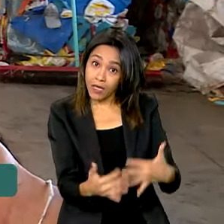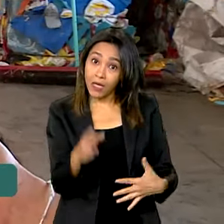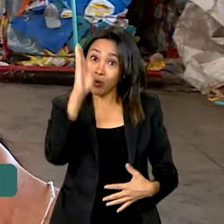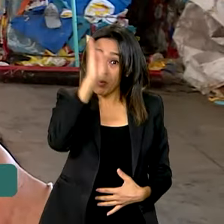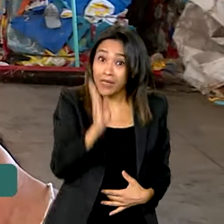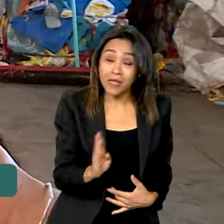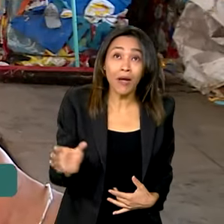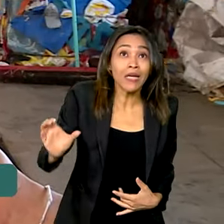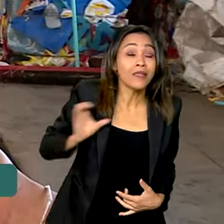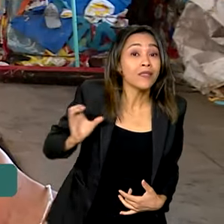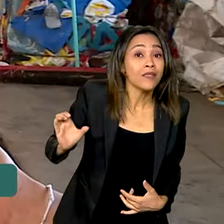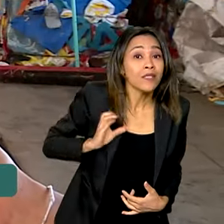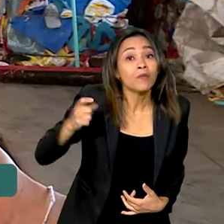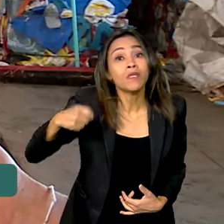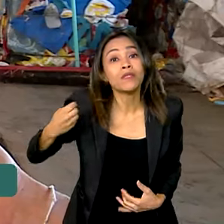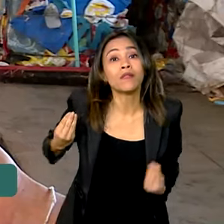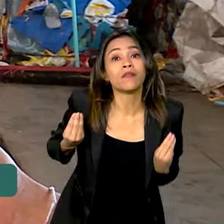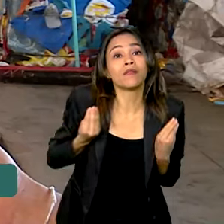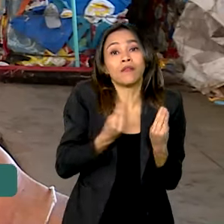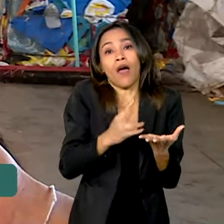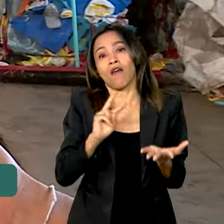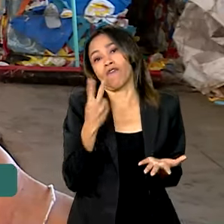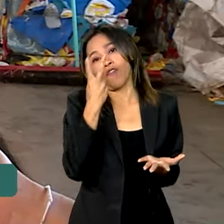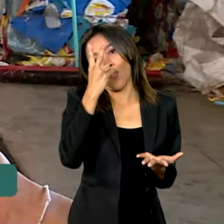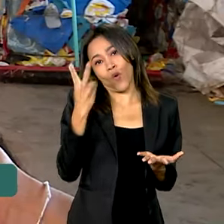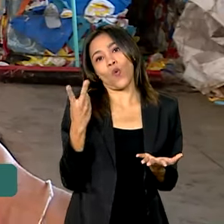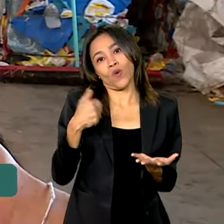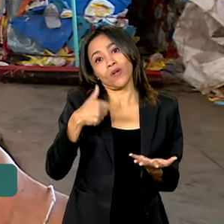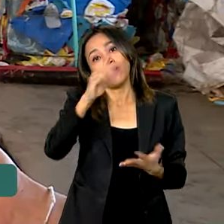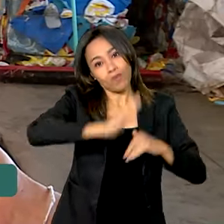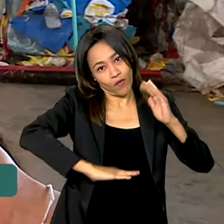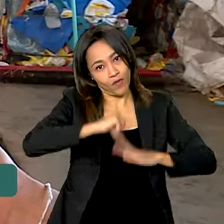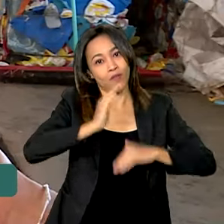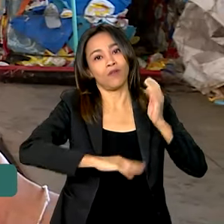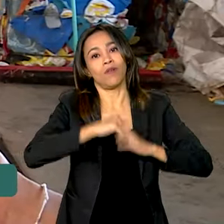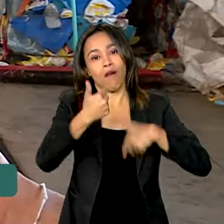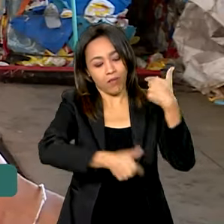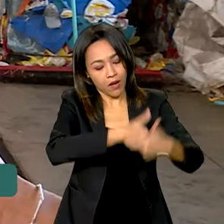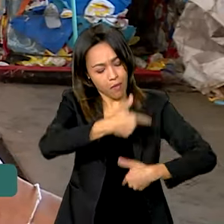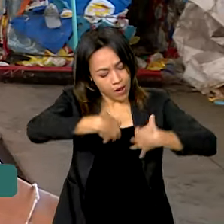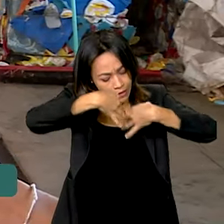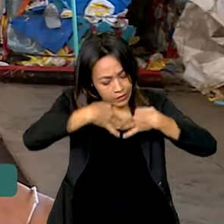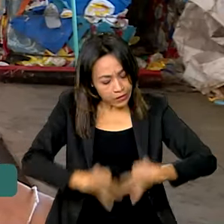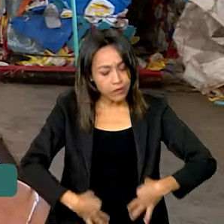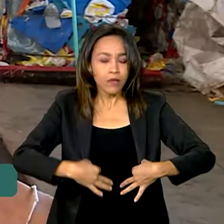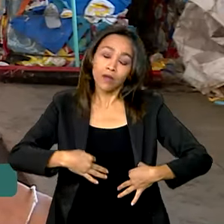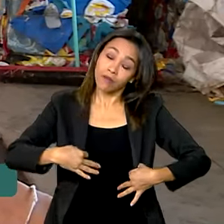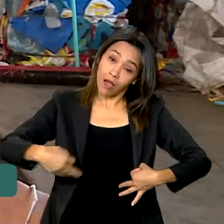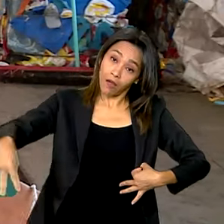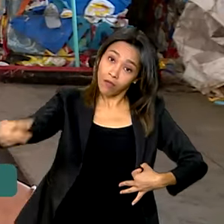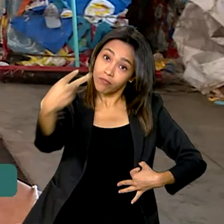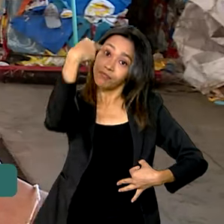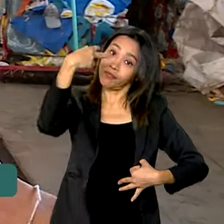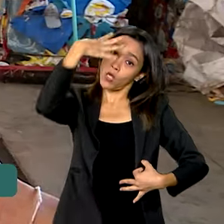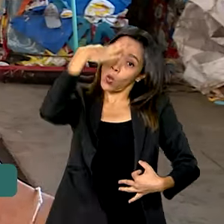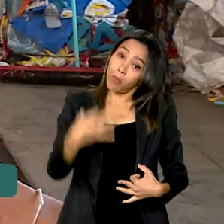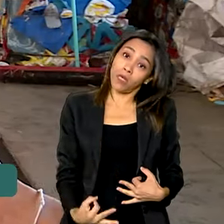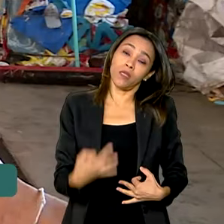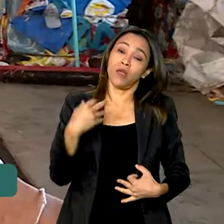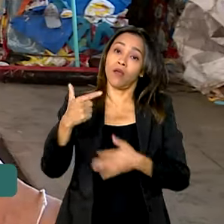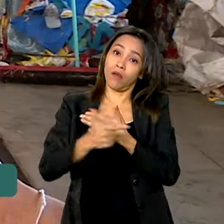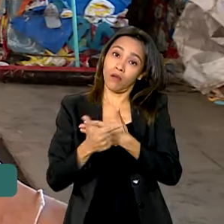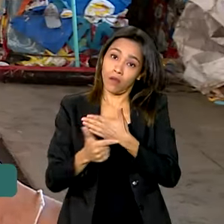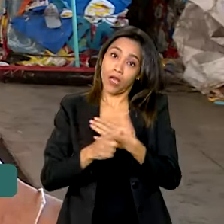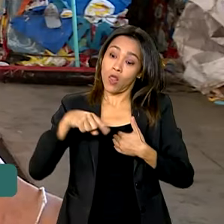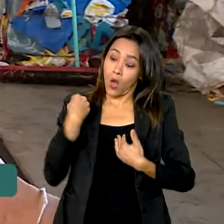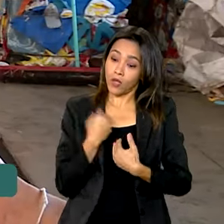precisa ser valorizado, de ter o nosso trabalho dignamente. Então, para isso, a gente precisa que as pessoas entendam o seu papel. Porque assim como a gente é parte